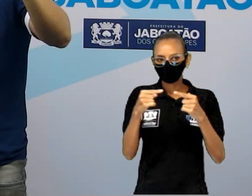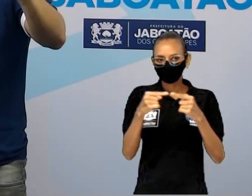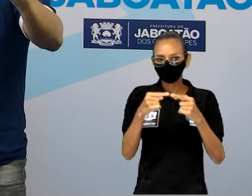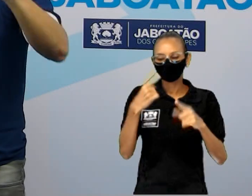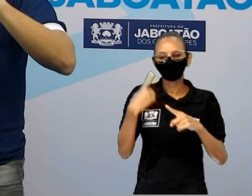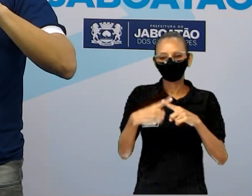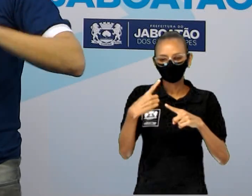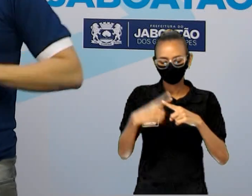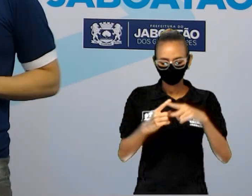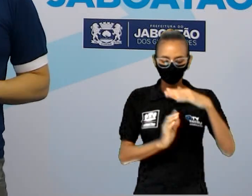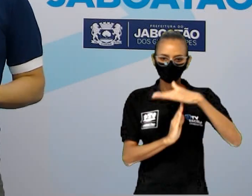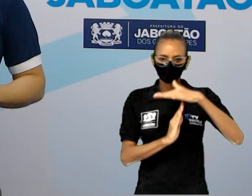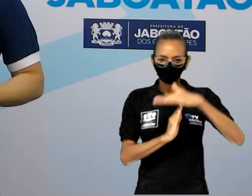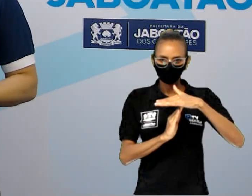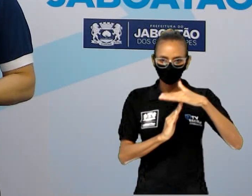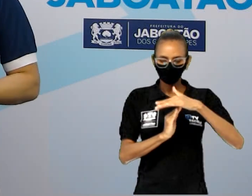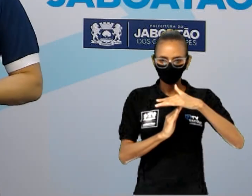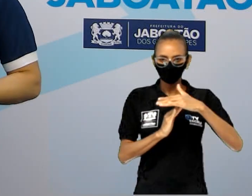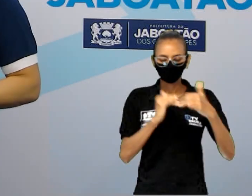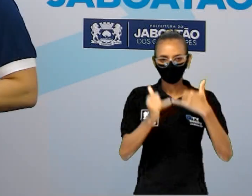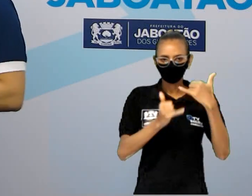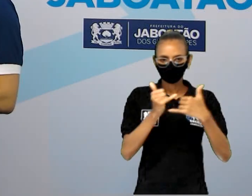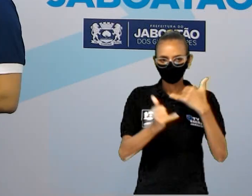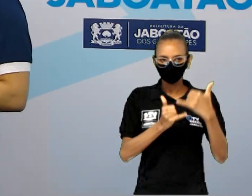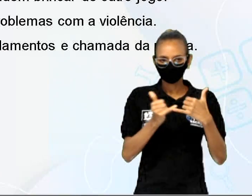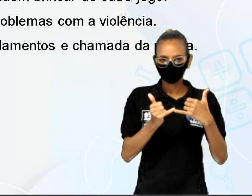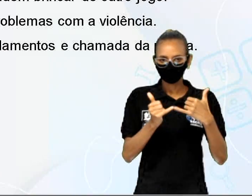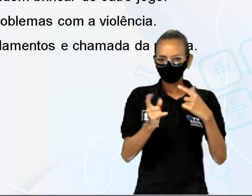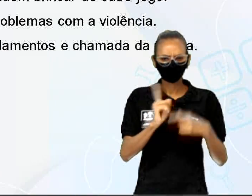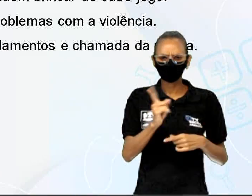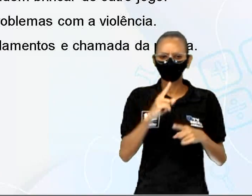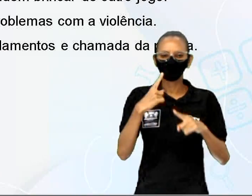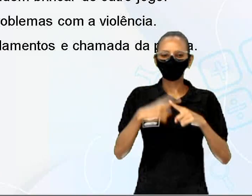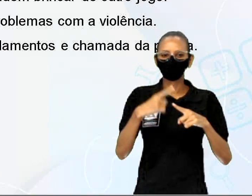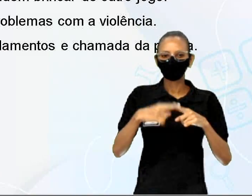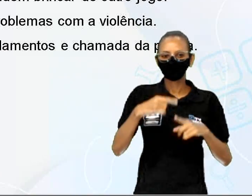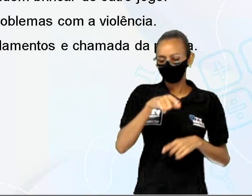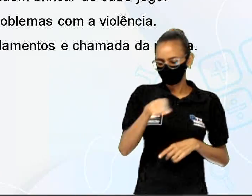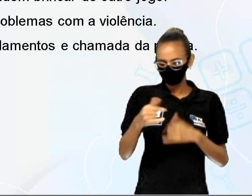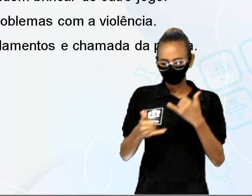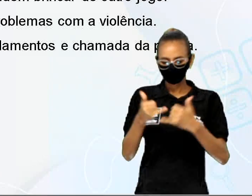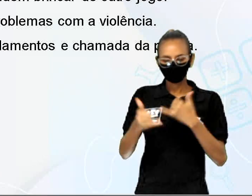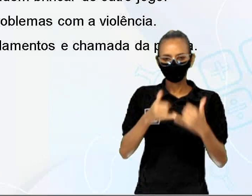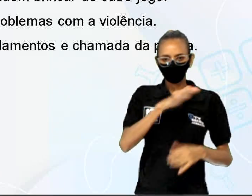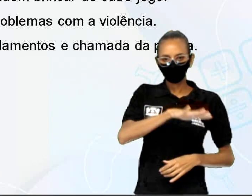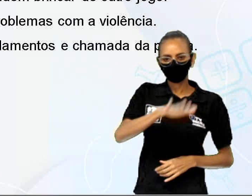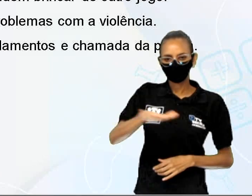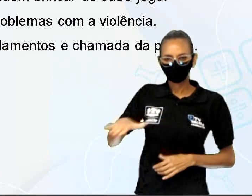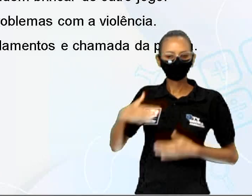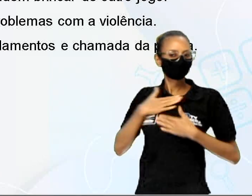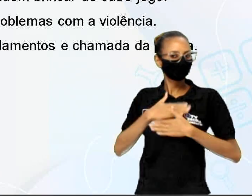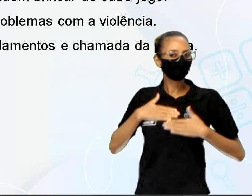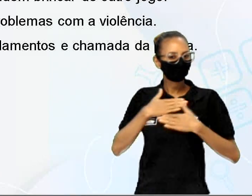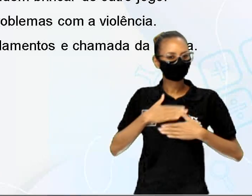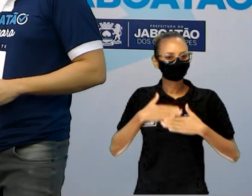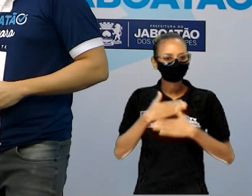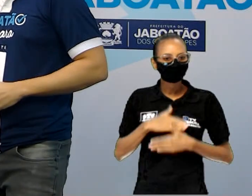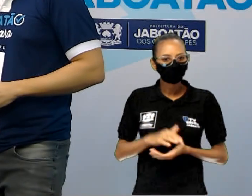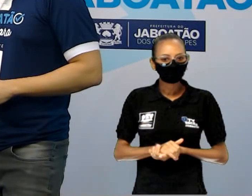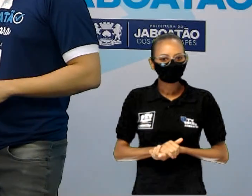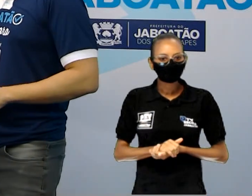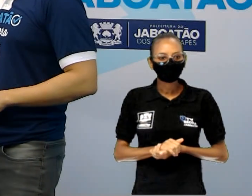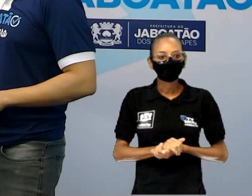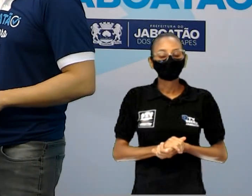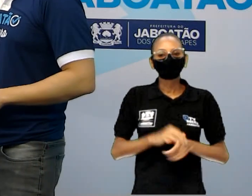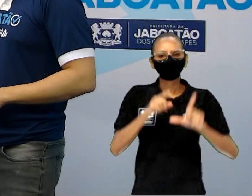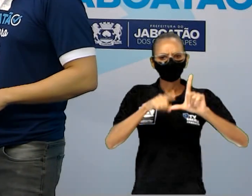repara o seguinte lá no item E a gente encontra assim é um jogo bastante perigoso pois pode ocasionar atropelamentos e chamada de polícia